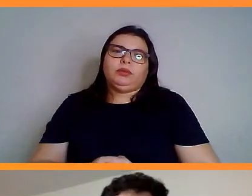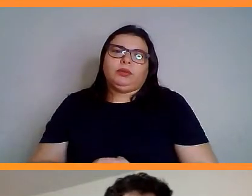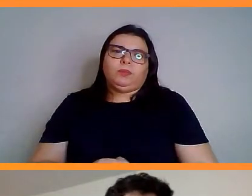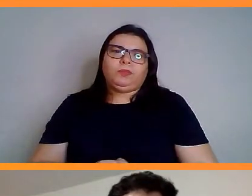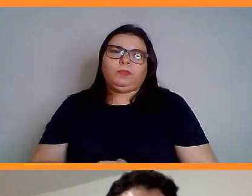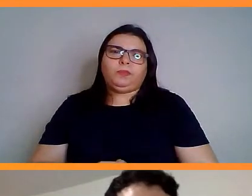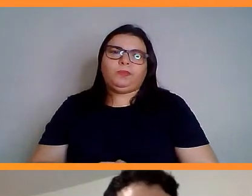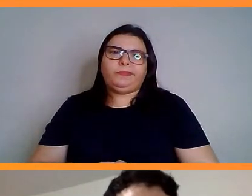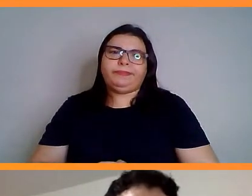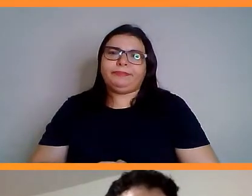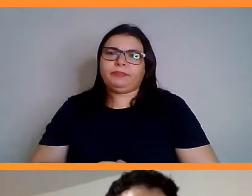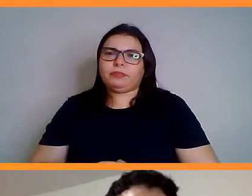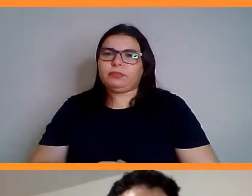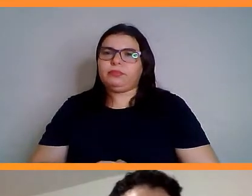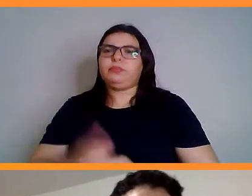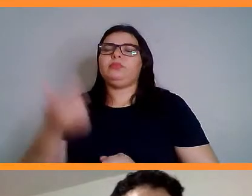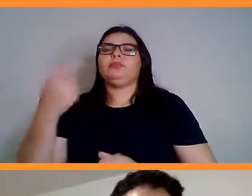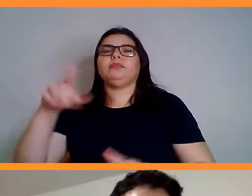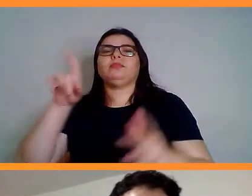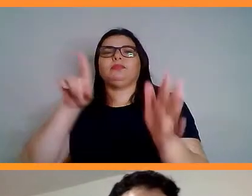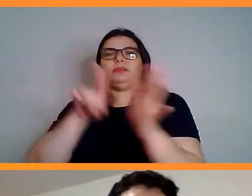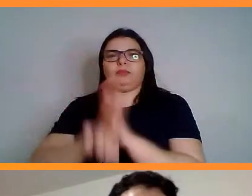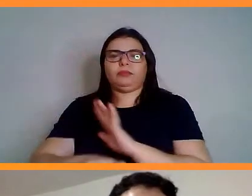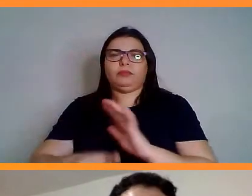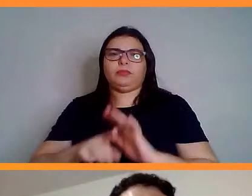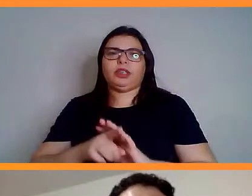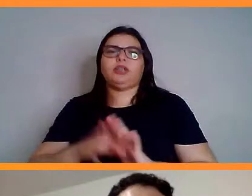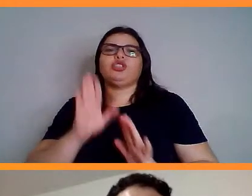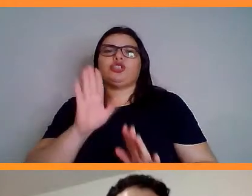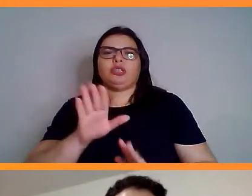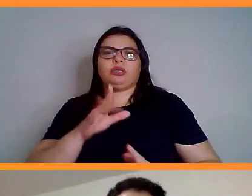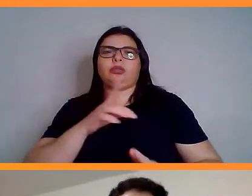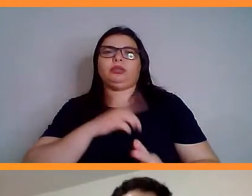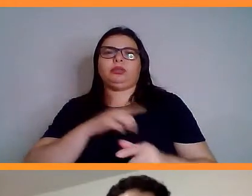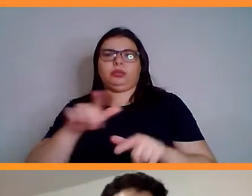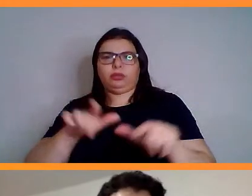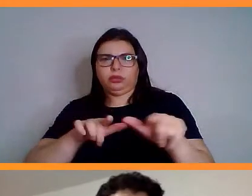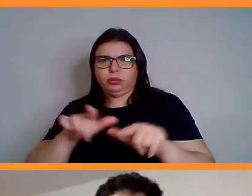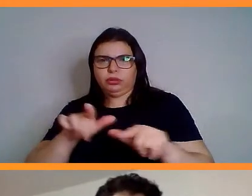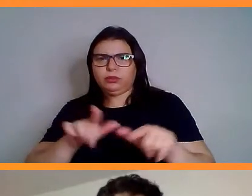A outra pergunta vem da Artemia Kelly. Já existem trabalhos com quimeras?